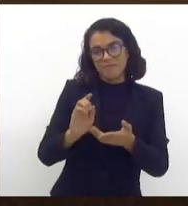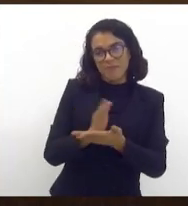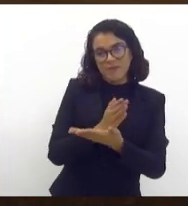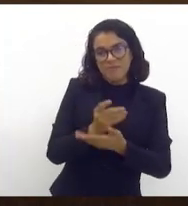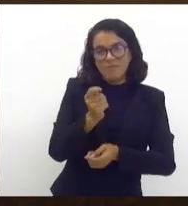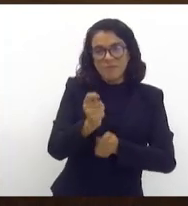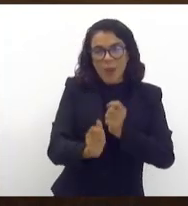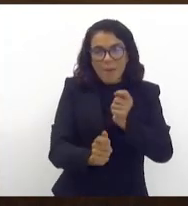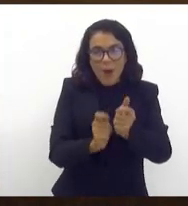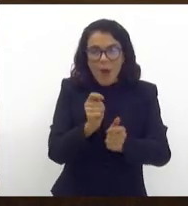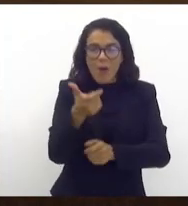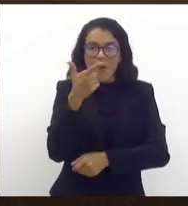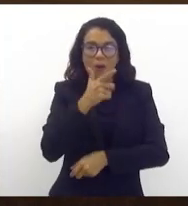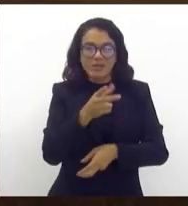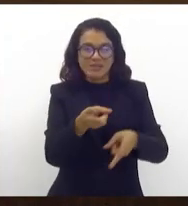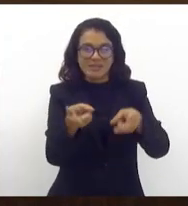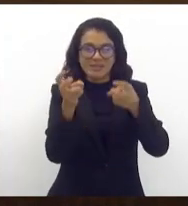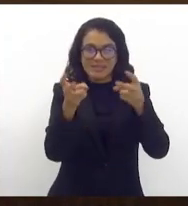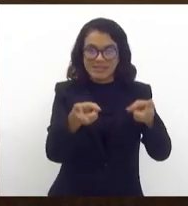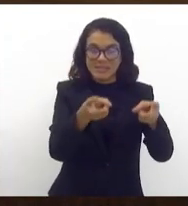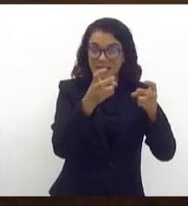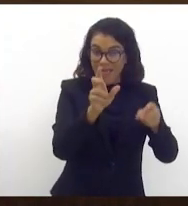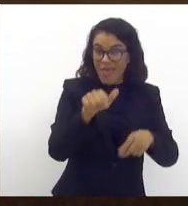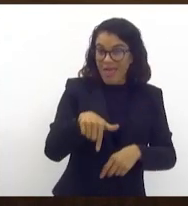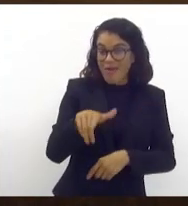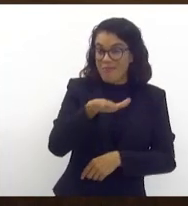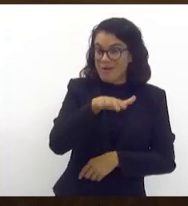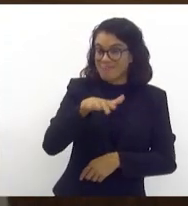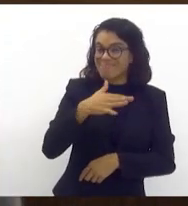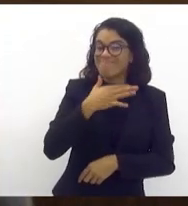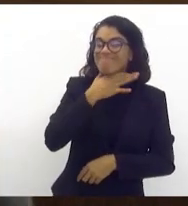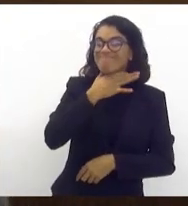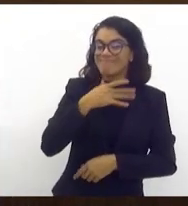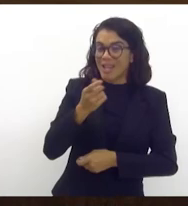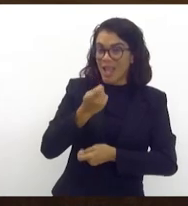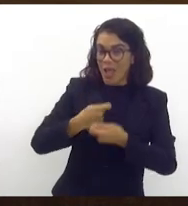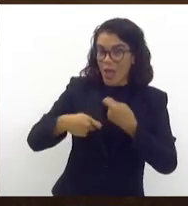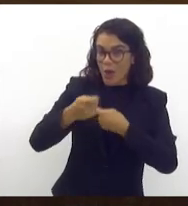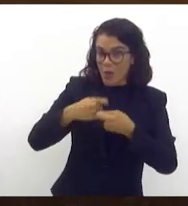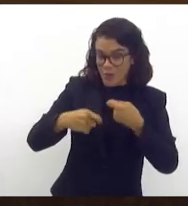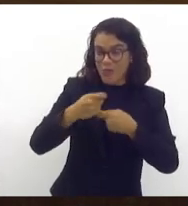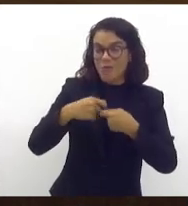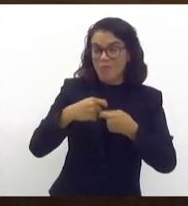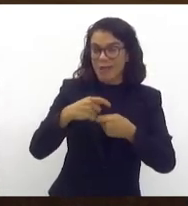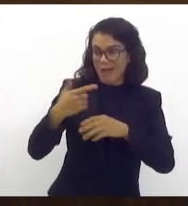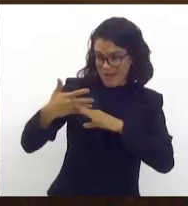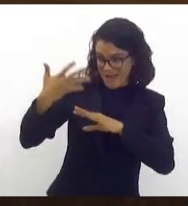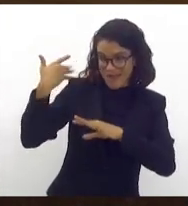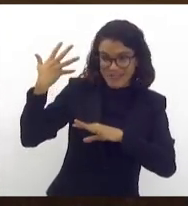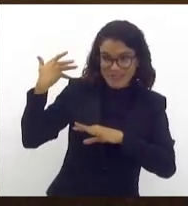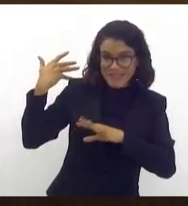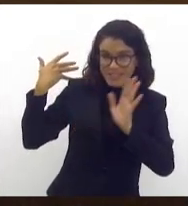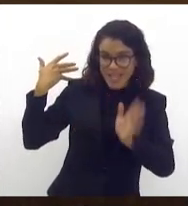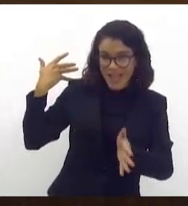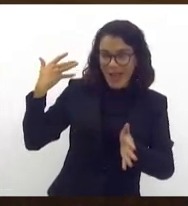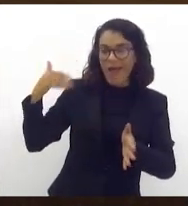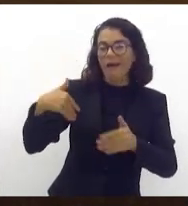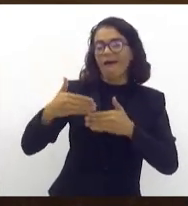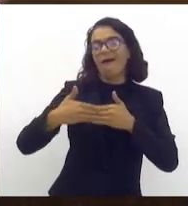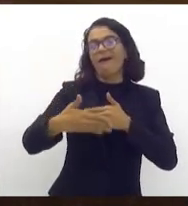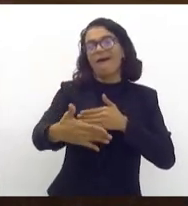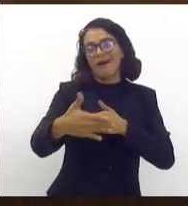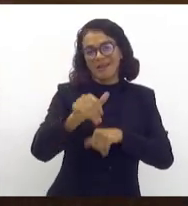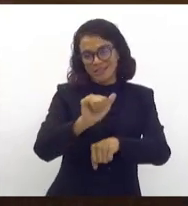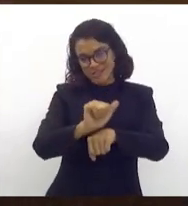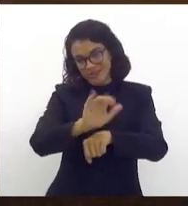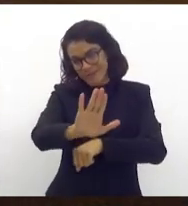conseguem enxergar. É uma crise que vai... Se a gente passou por grandes crises no passado, a próxima que